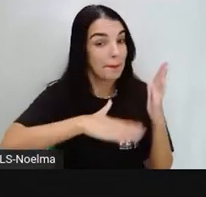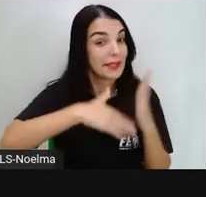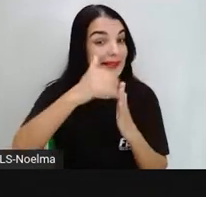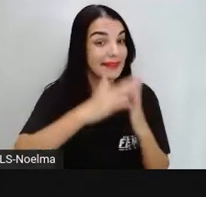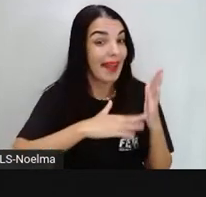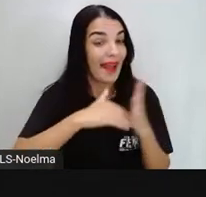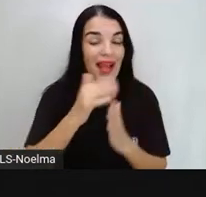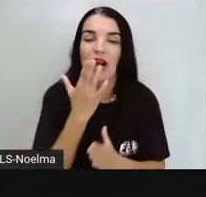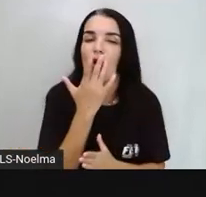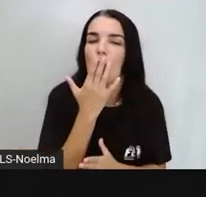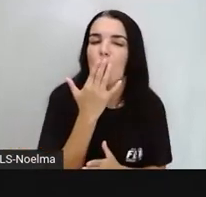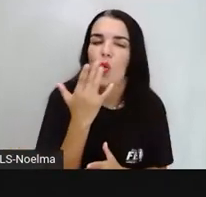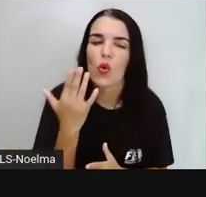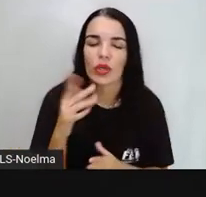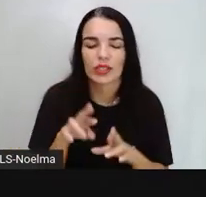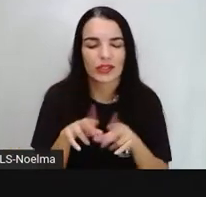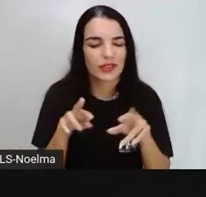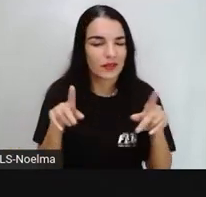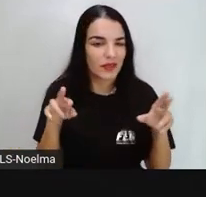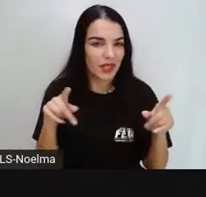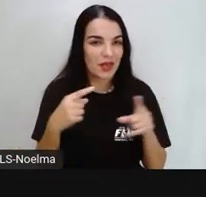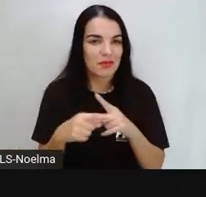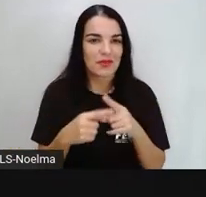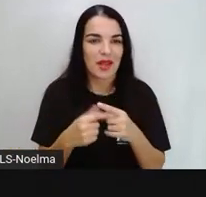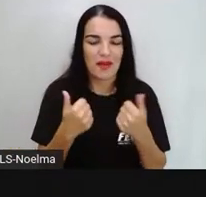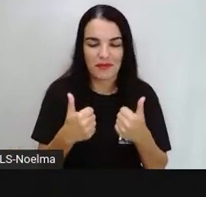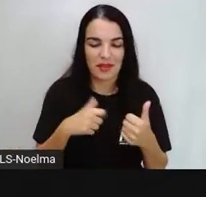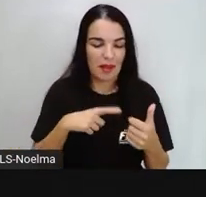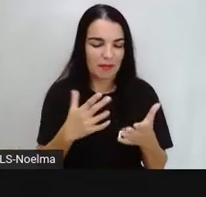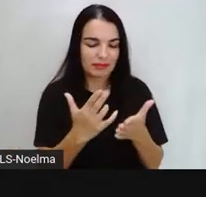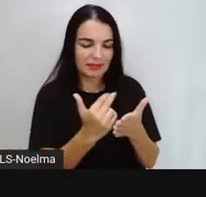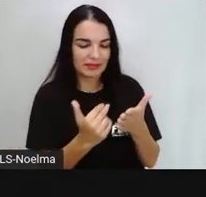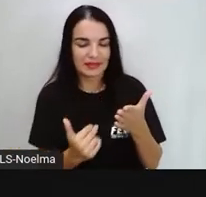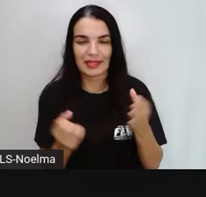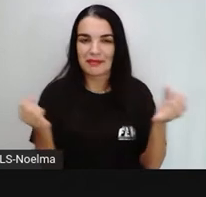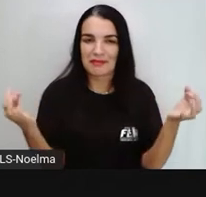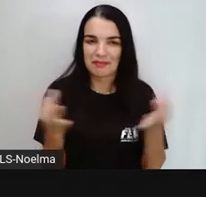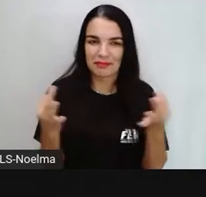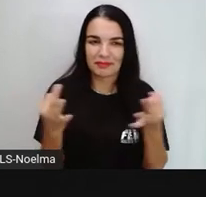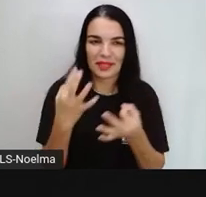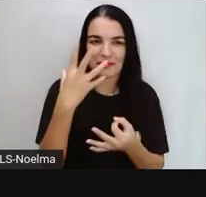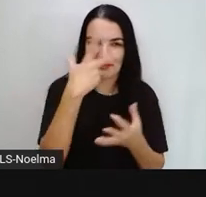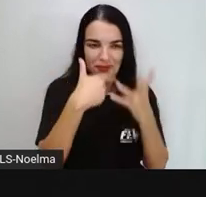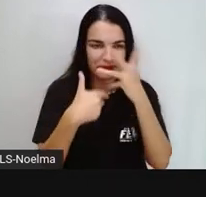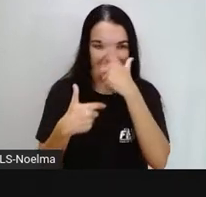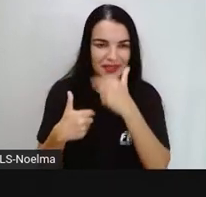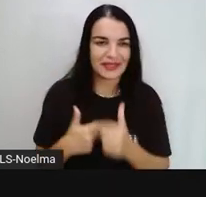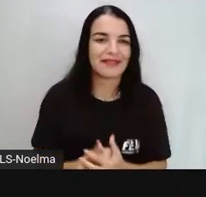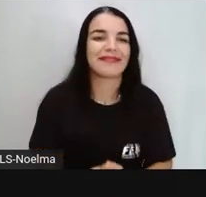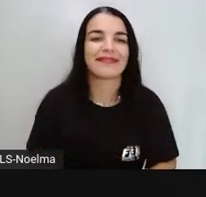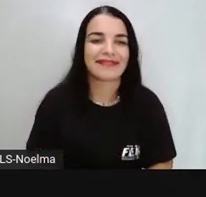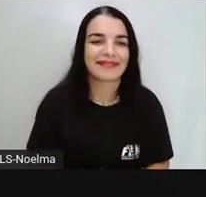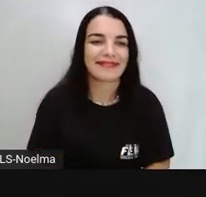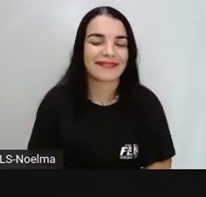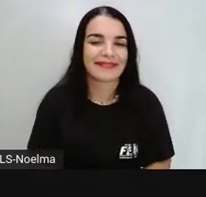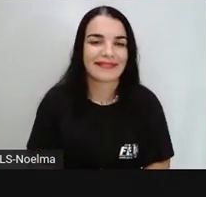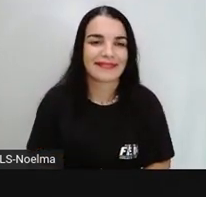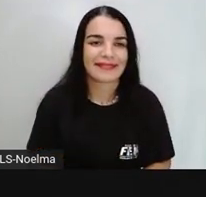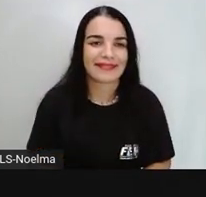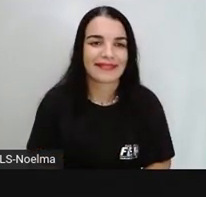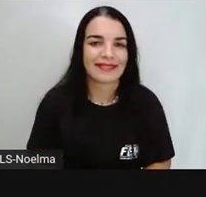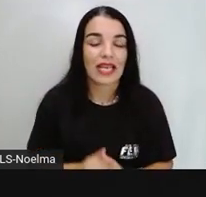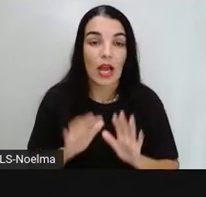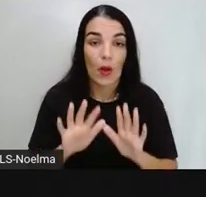cores diferentes, porque aí a figura fica mais interessante. Pronto, posso usar duas